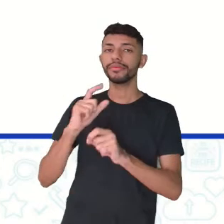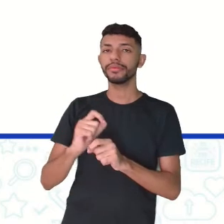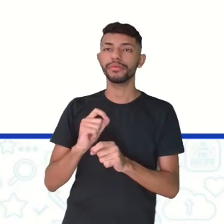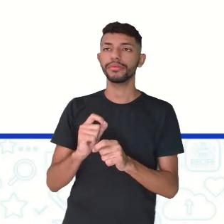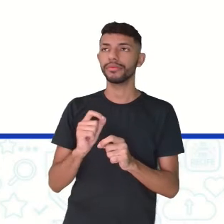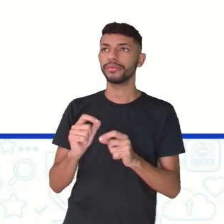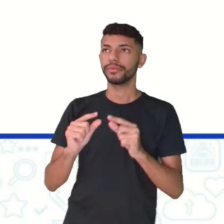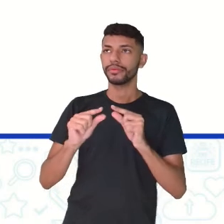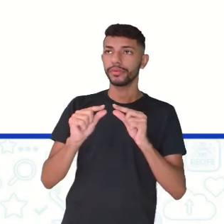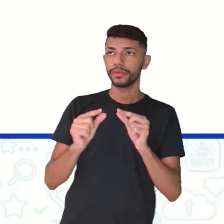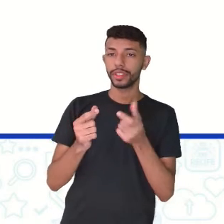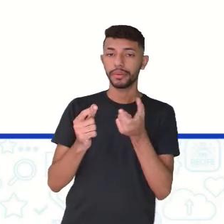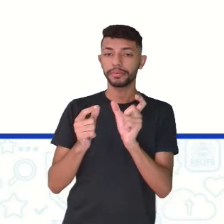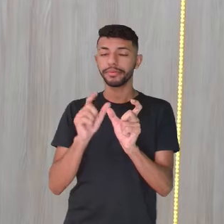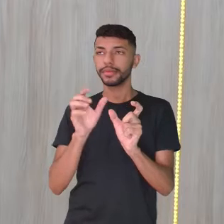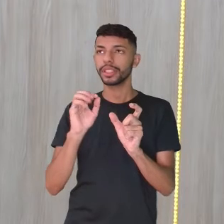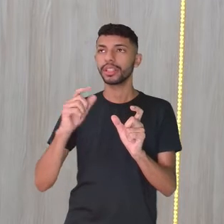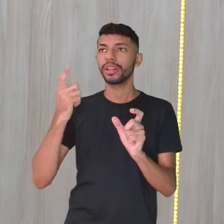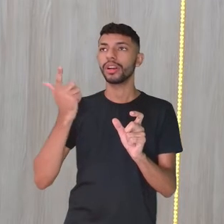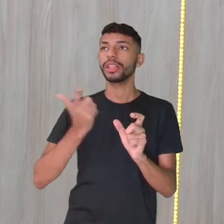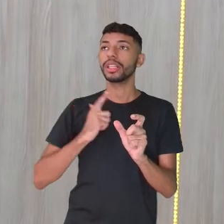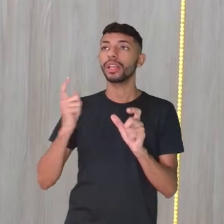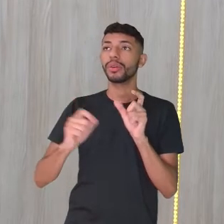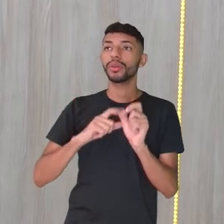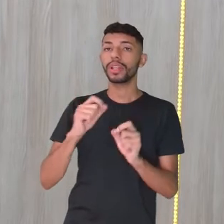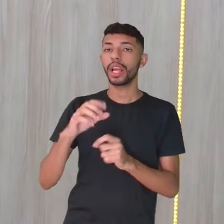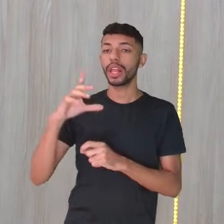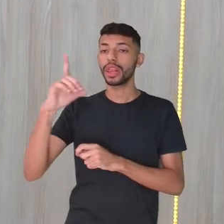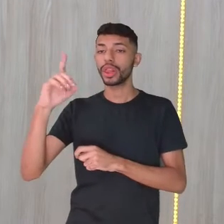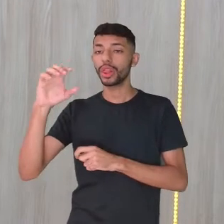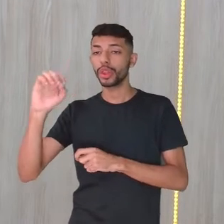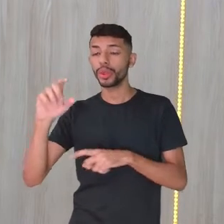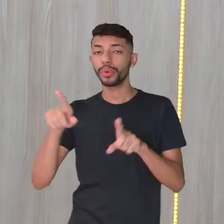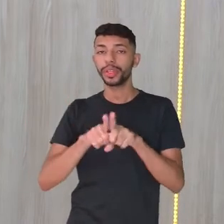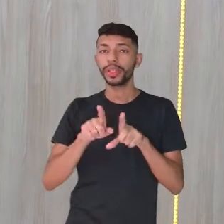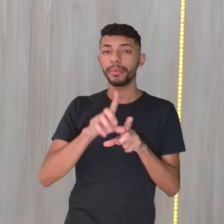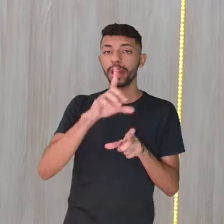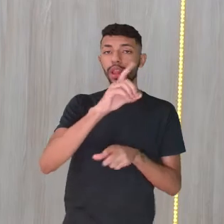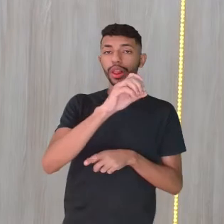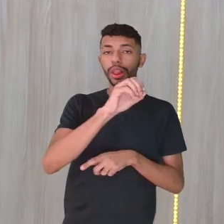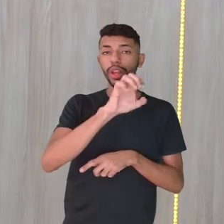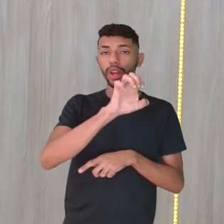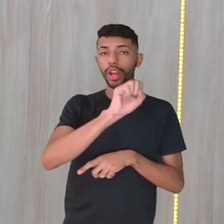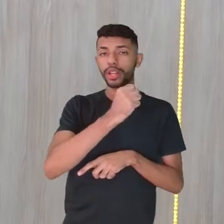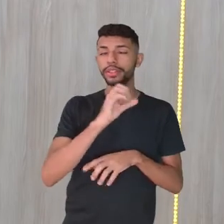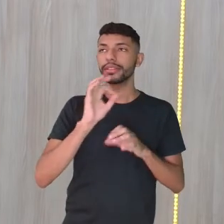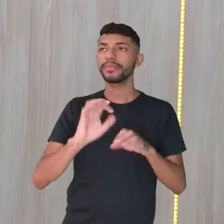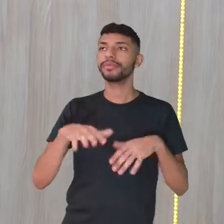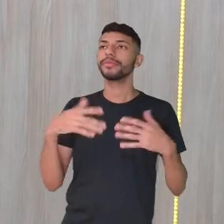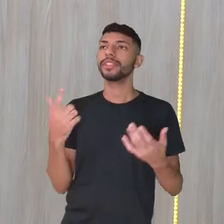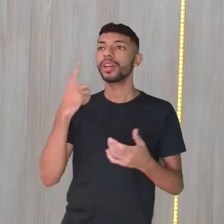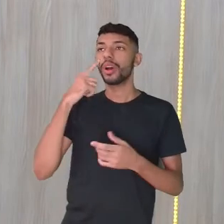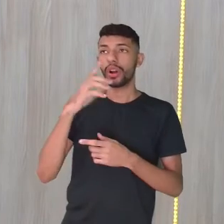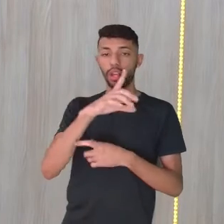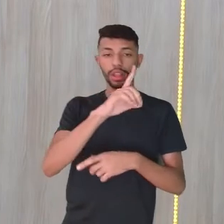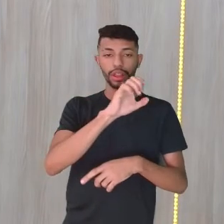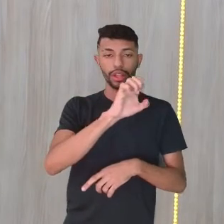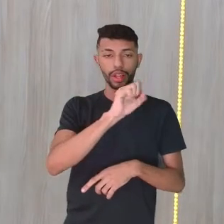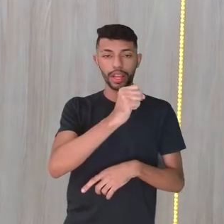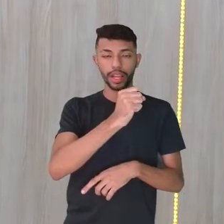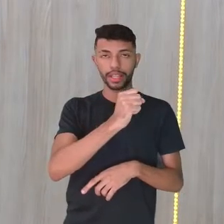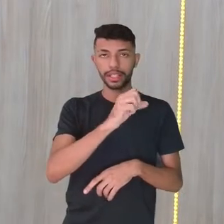alternativa para a gente aqui, tem o do e o das. O das é somente para os especiais, como eu falei para vocês. He, she, it.